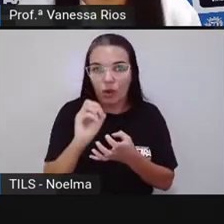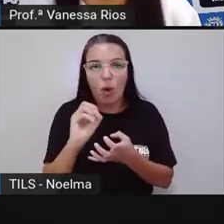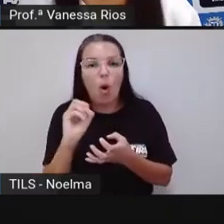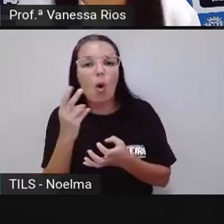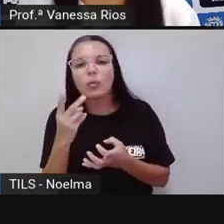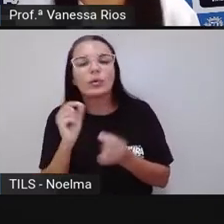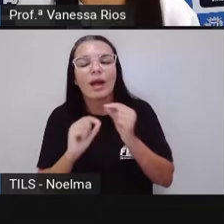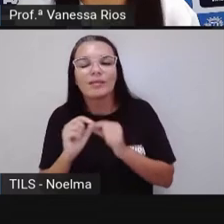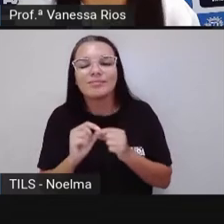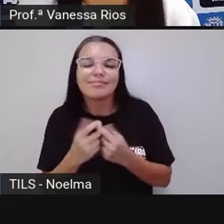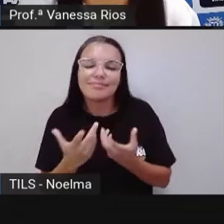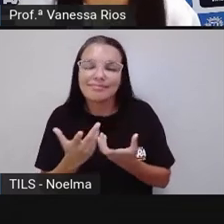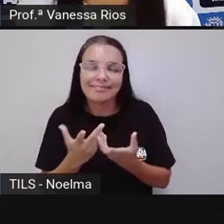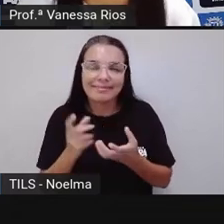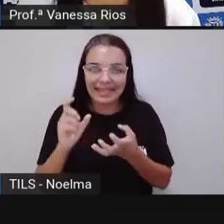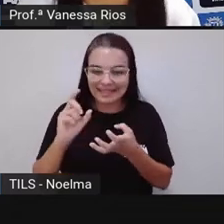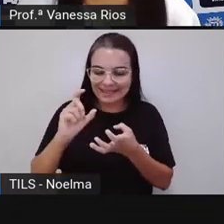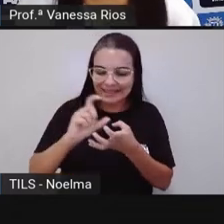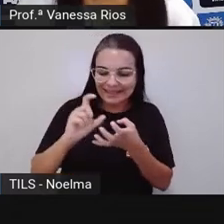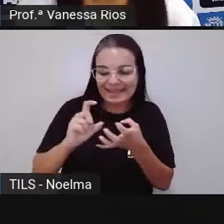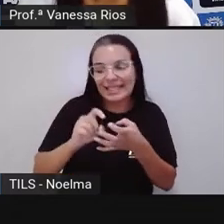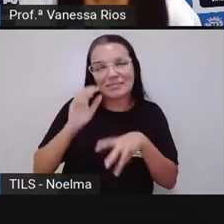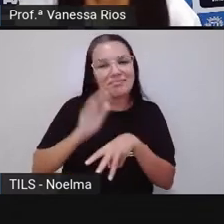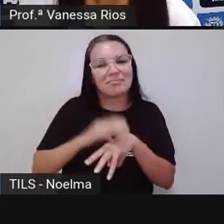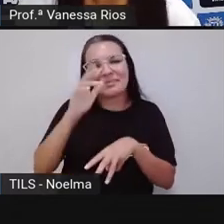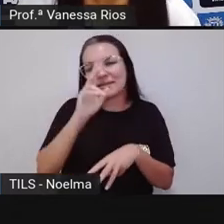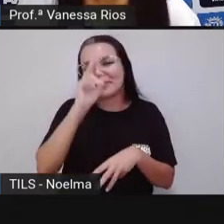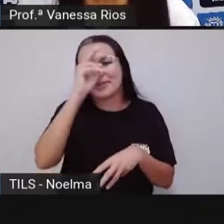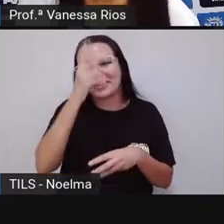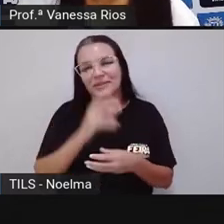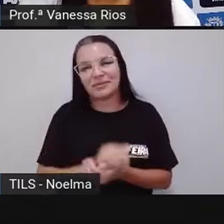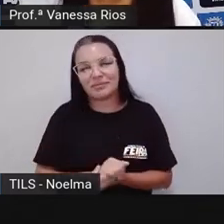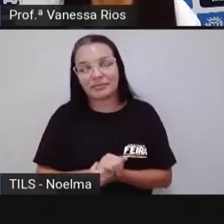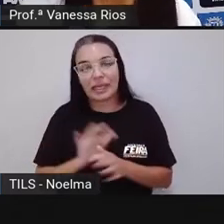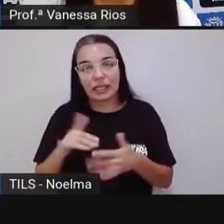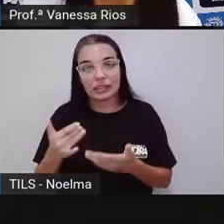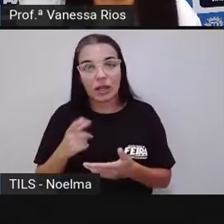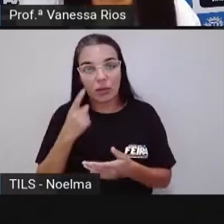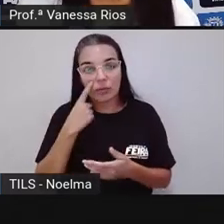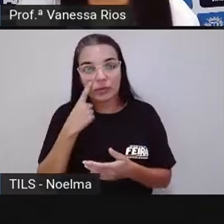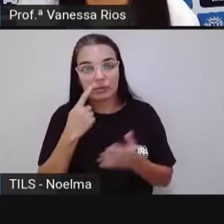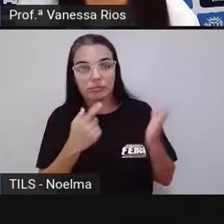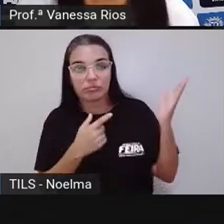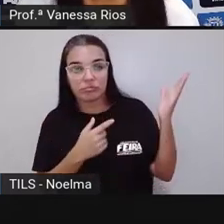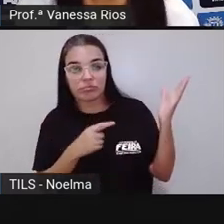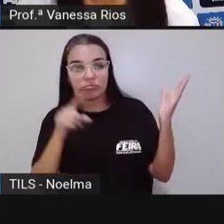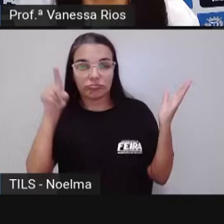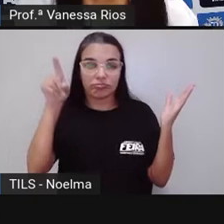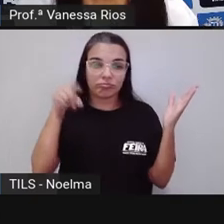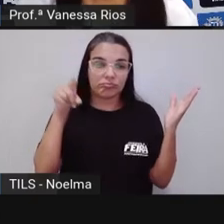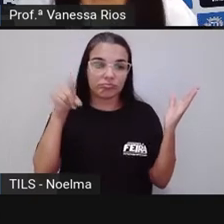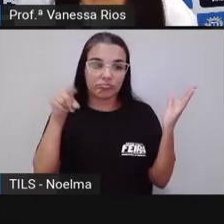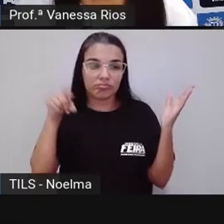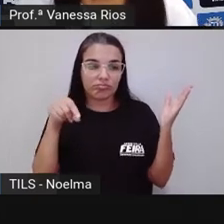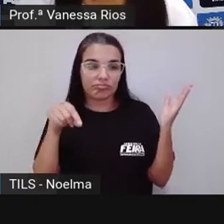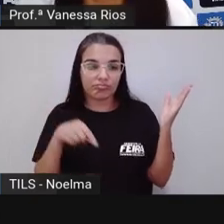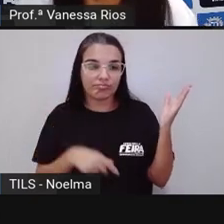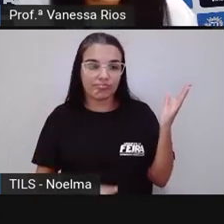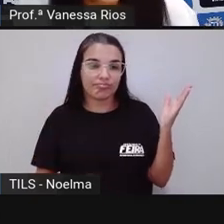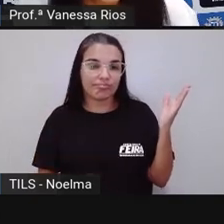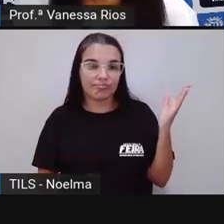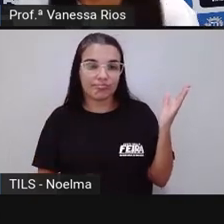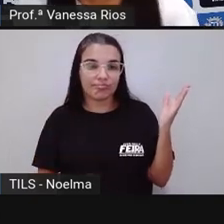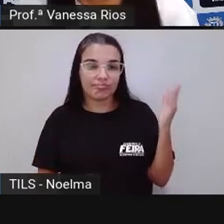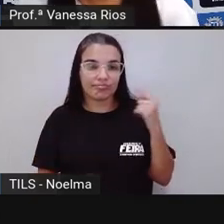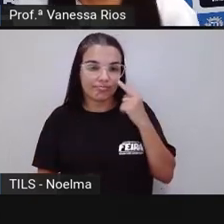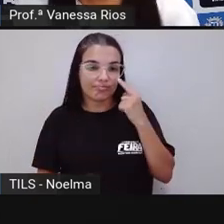seja, a sílaba mais forte. O acento agudo é esse que aparece aí, ó, na folha, né, que